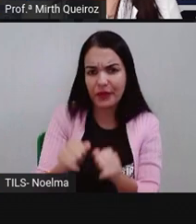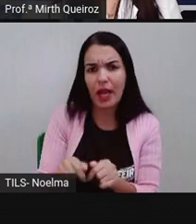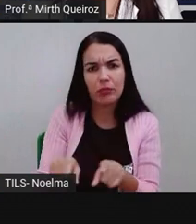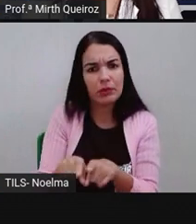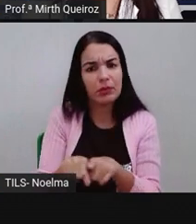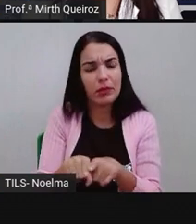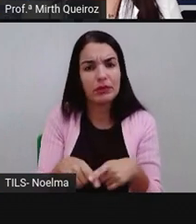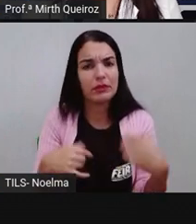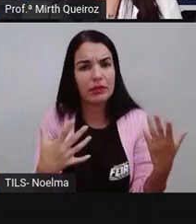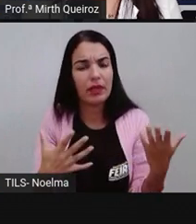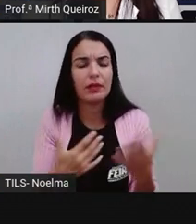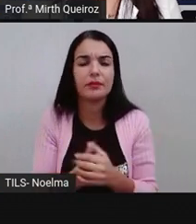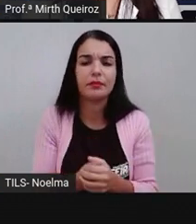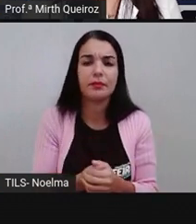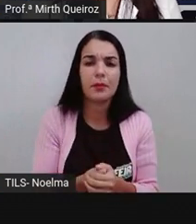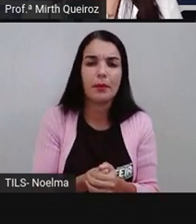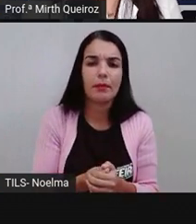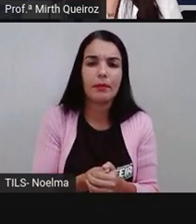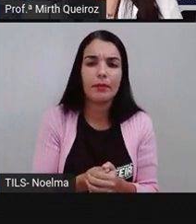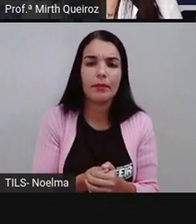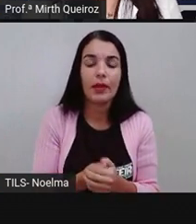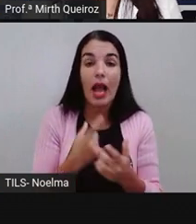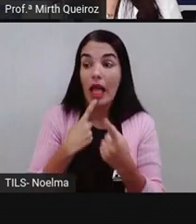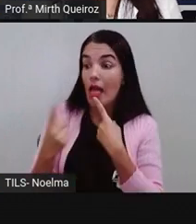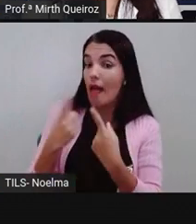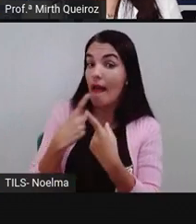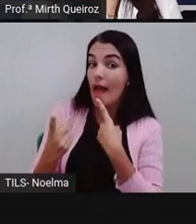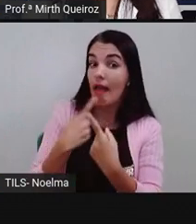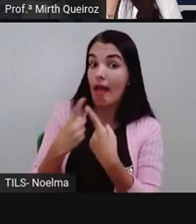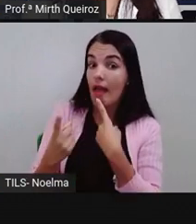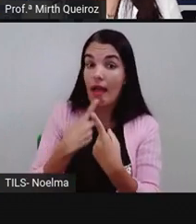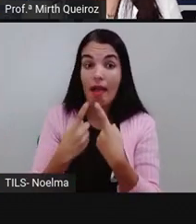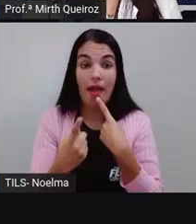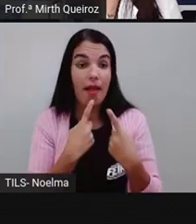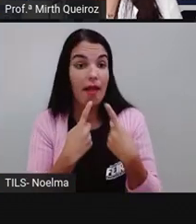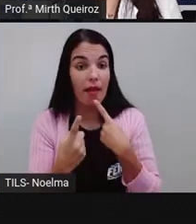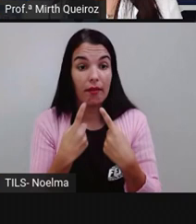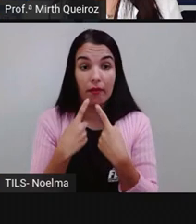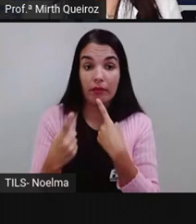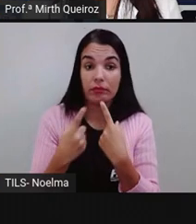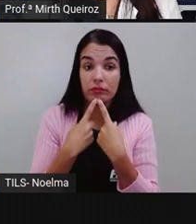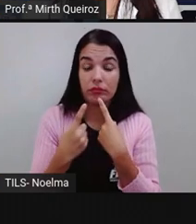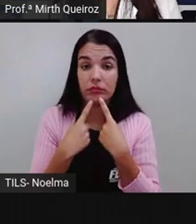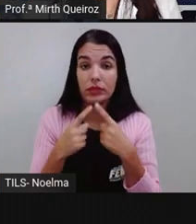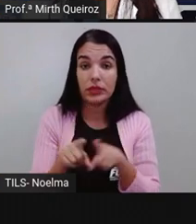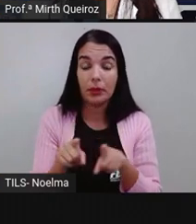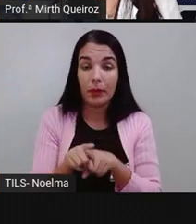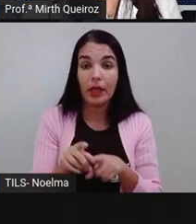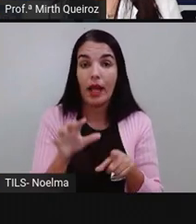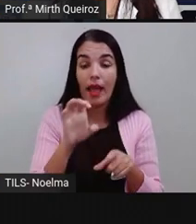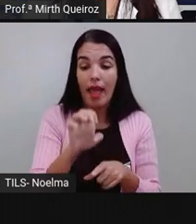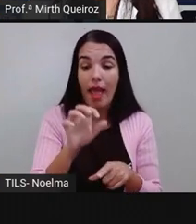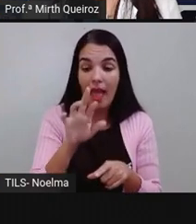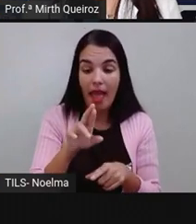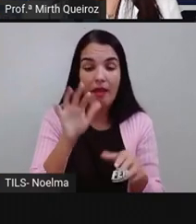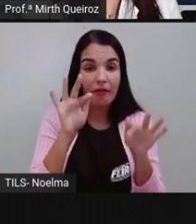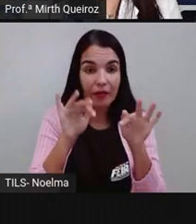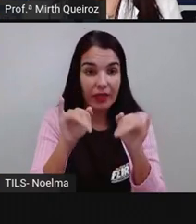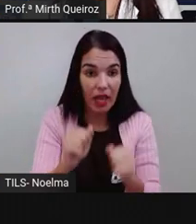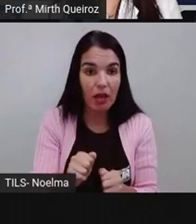ER. Segunda conjugação. Debateram, que é do verbo debater. Termina em ER.